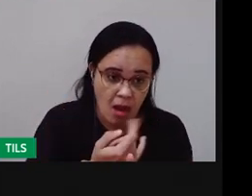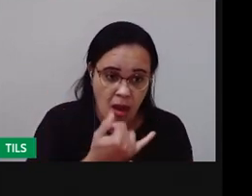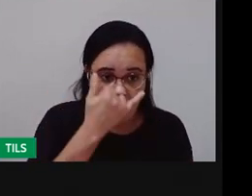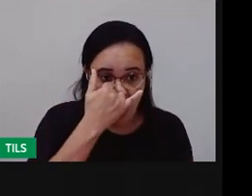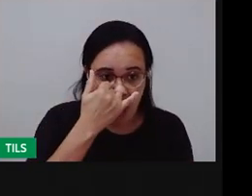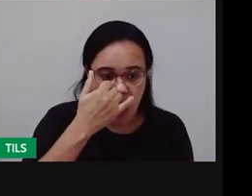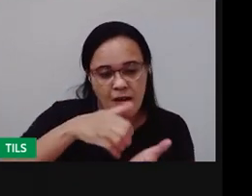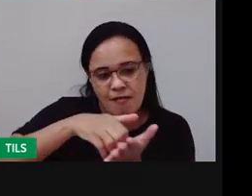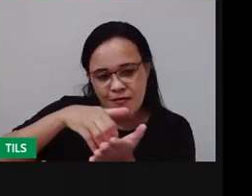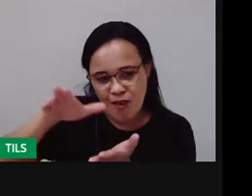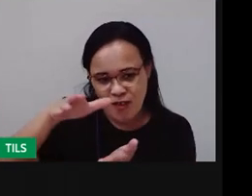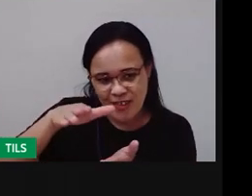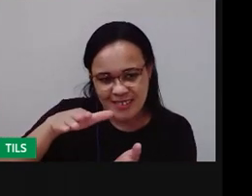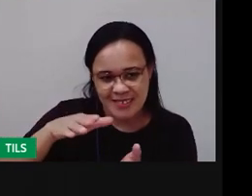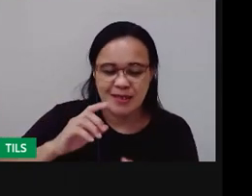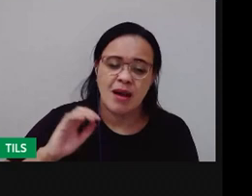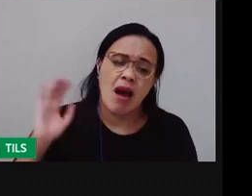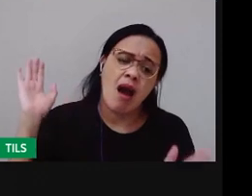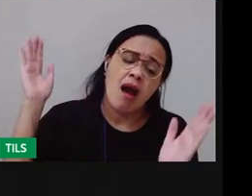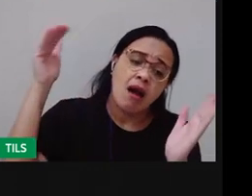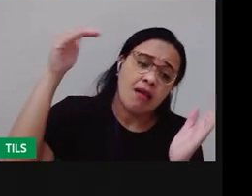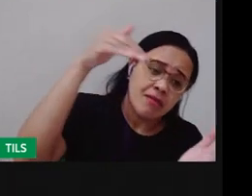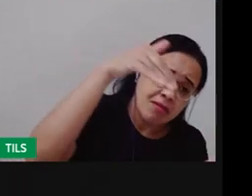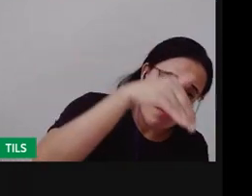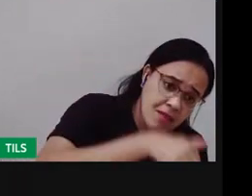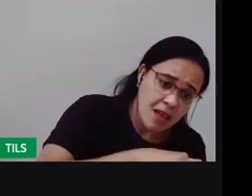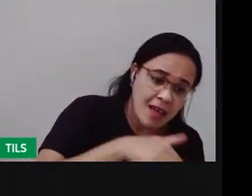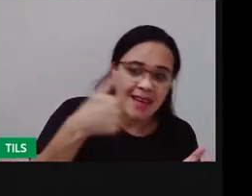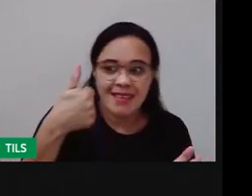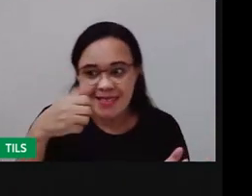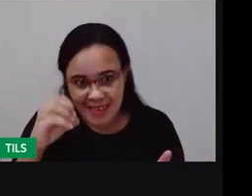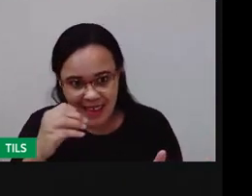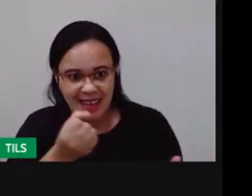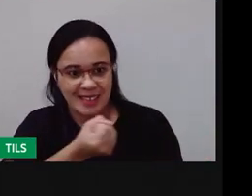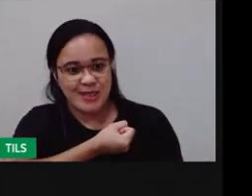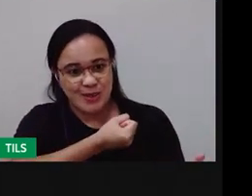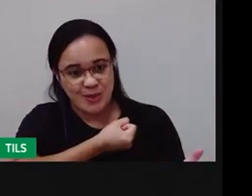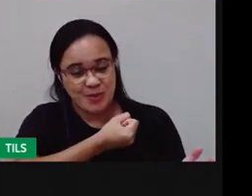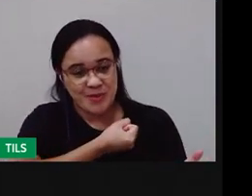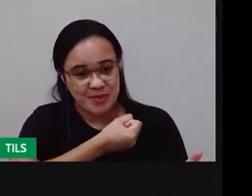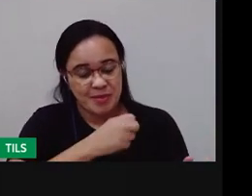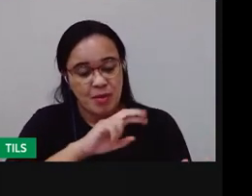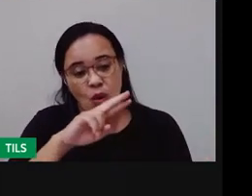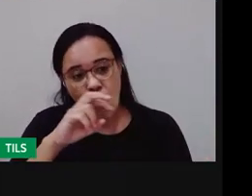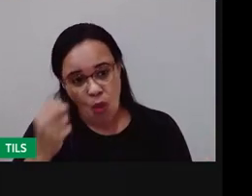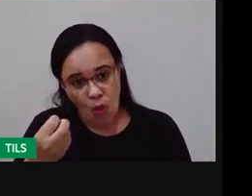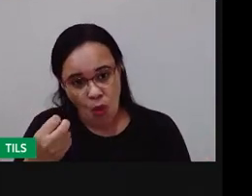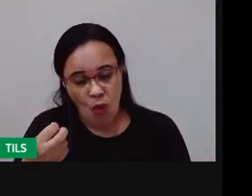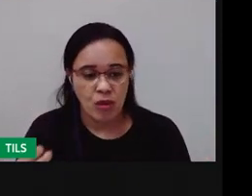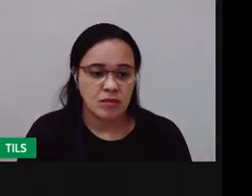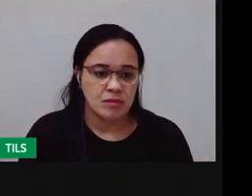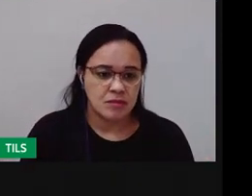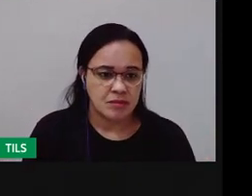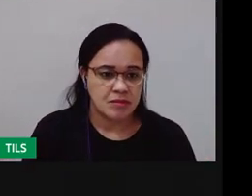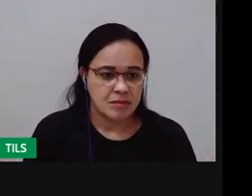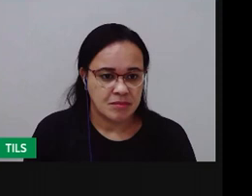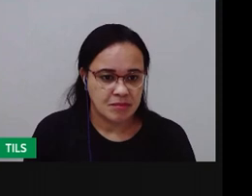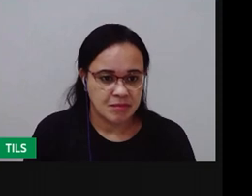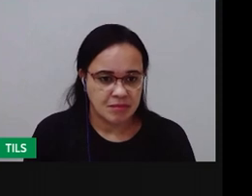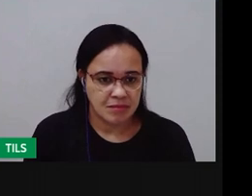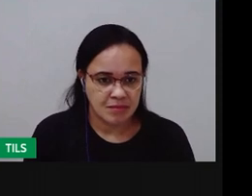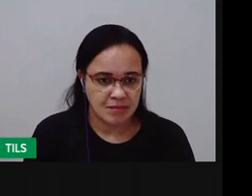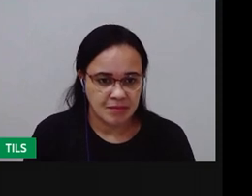Você vai fazer isso Até chegar No número 10 Ou O céu Tem crianças que gostam Não